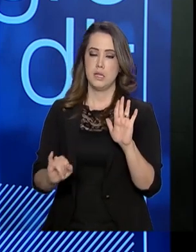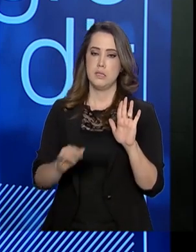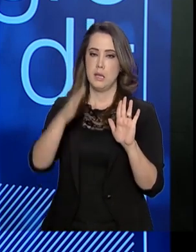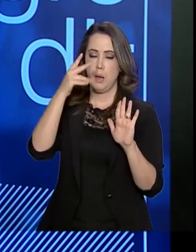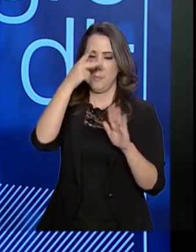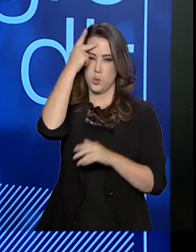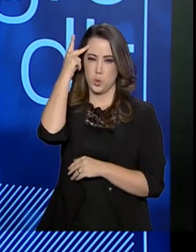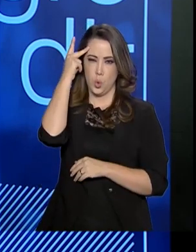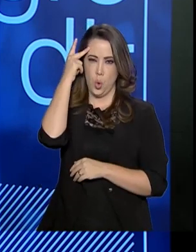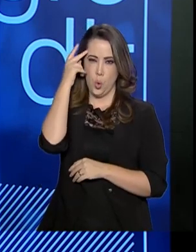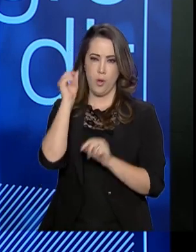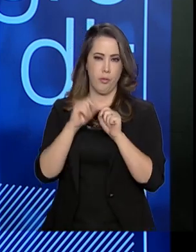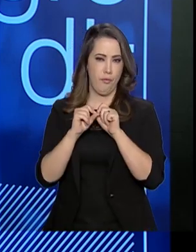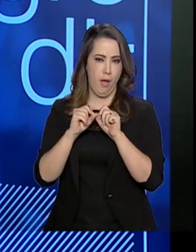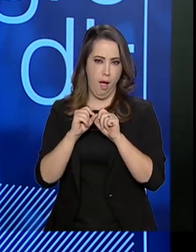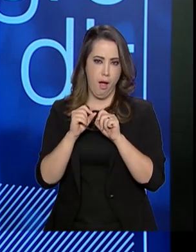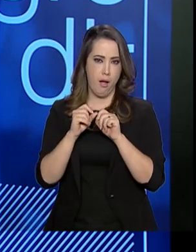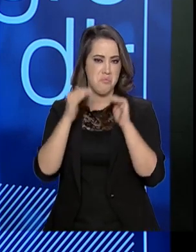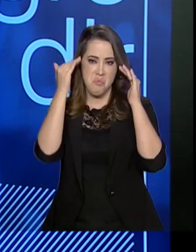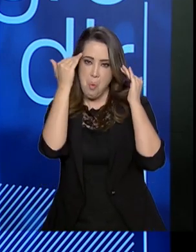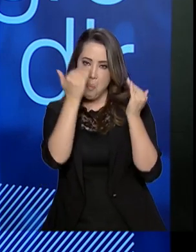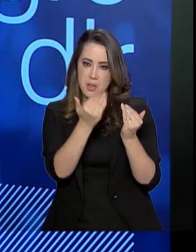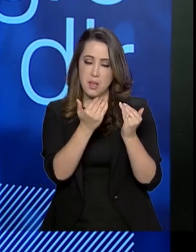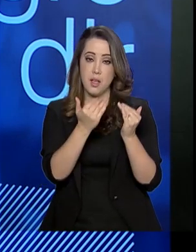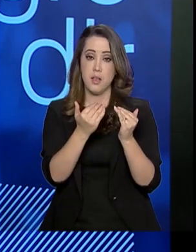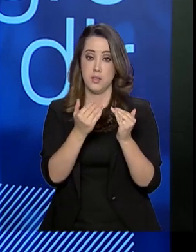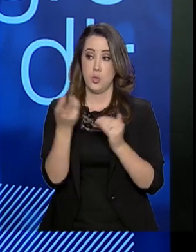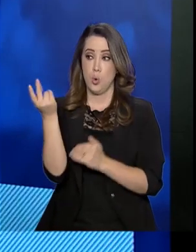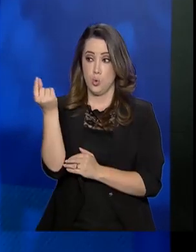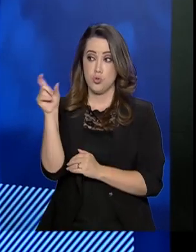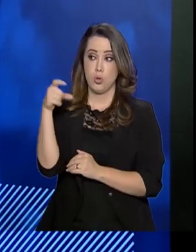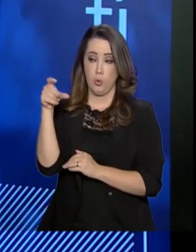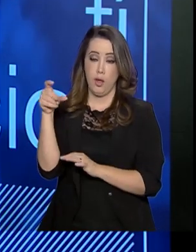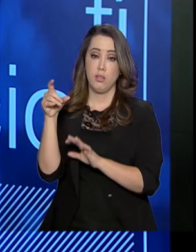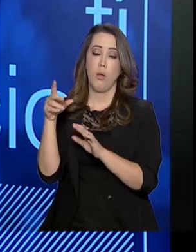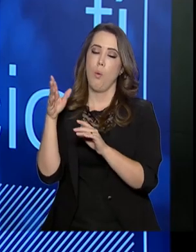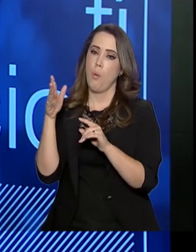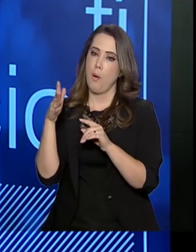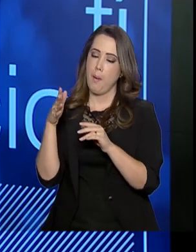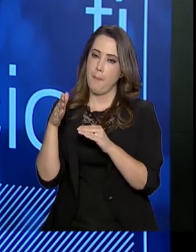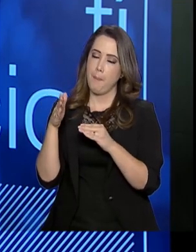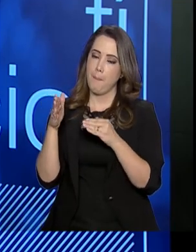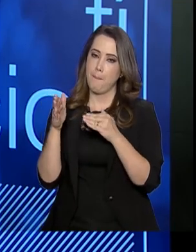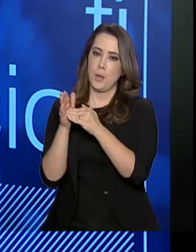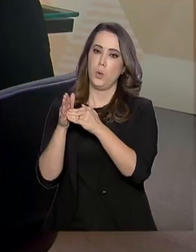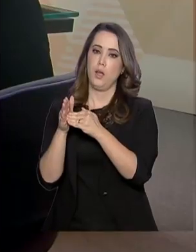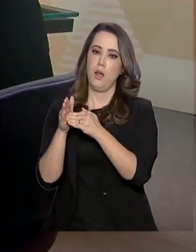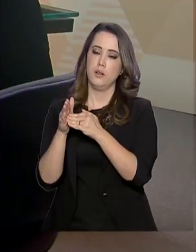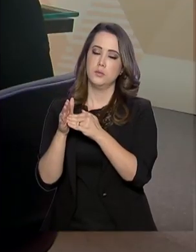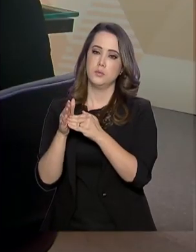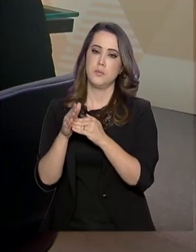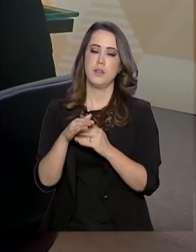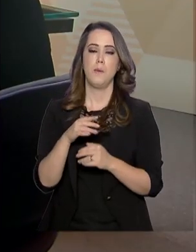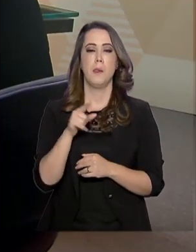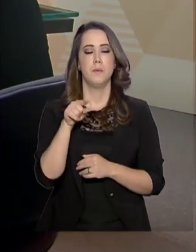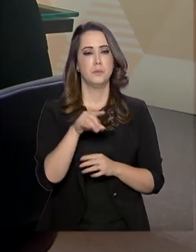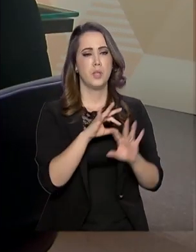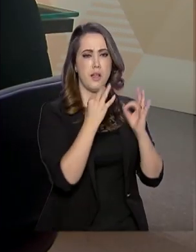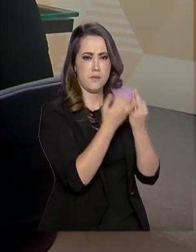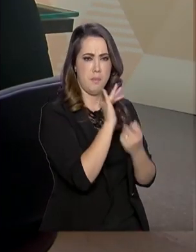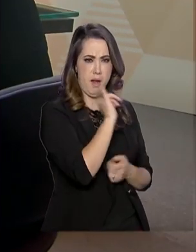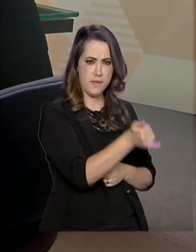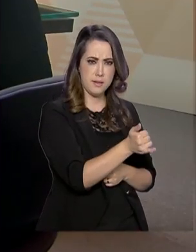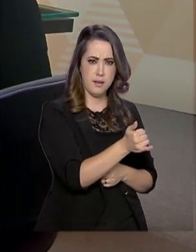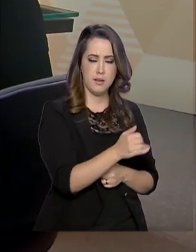é atendido, o benefício é bloqueado e essa informação... Essas famílias são informadas disso. informadas.